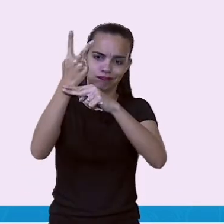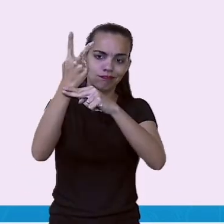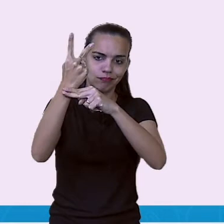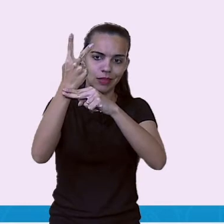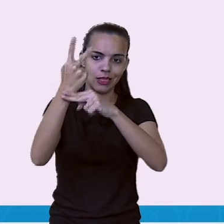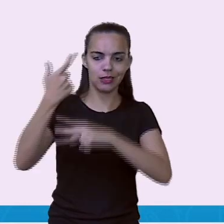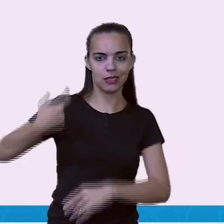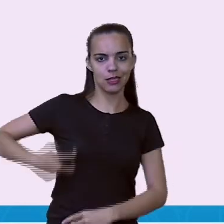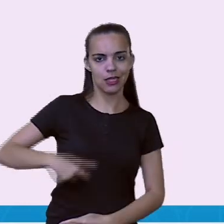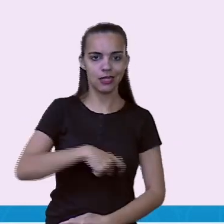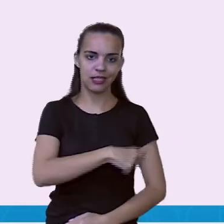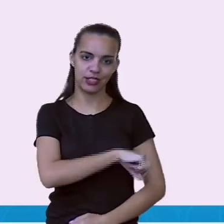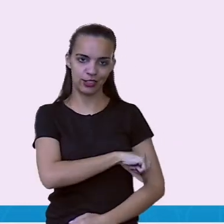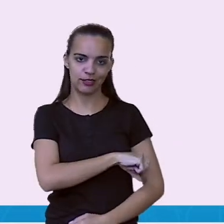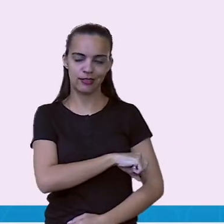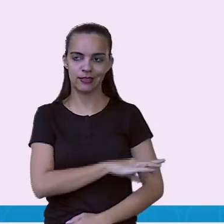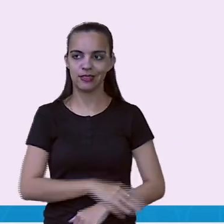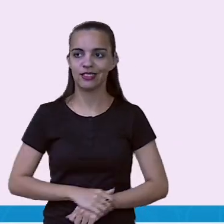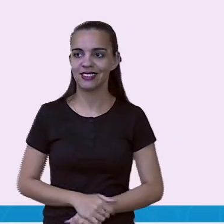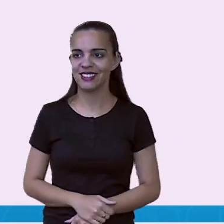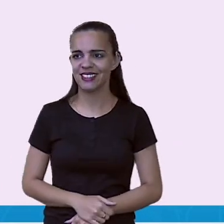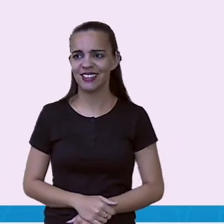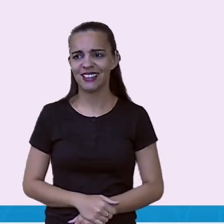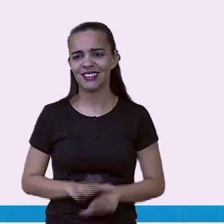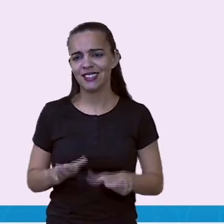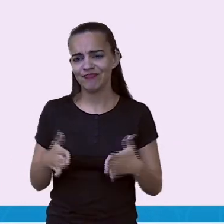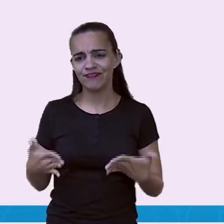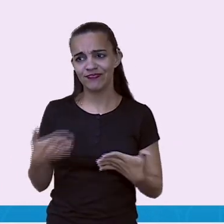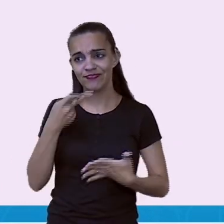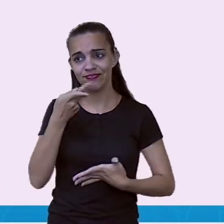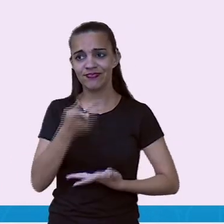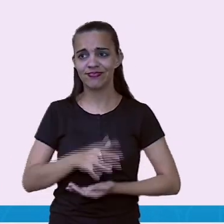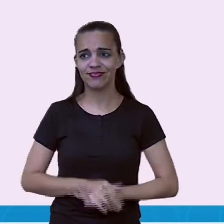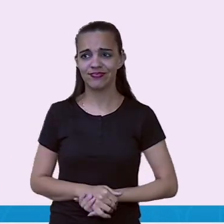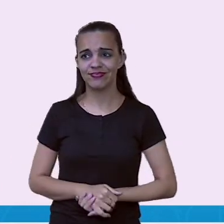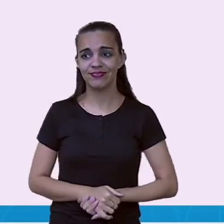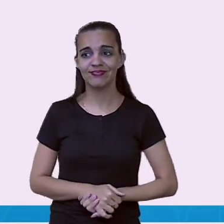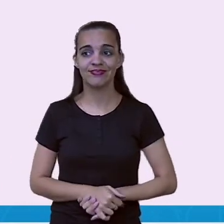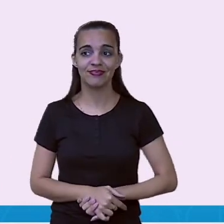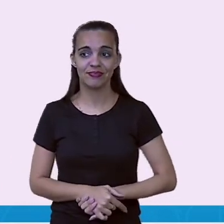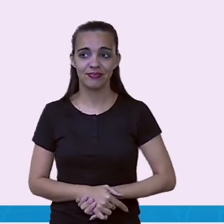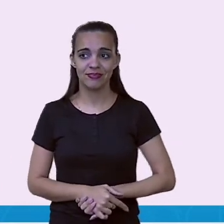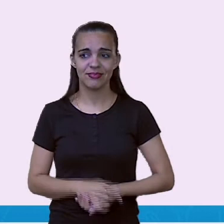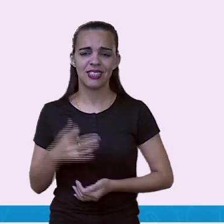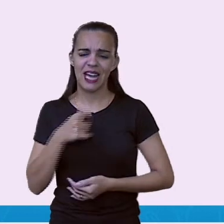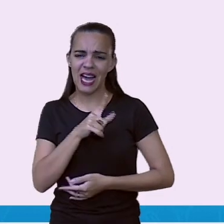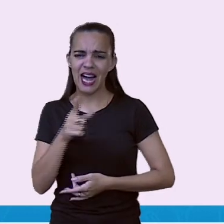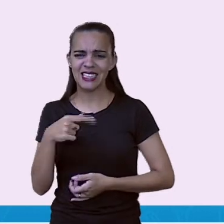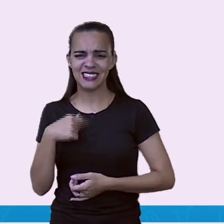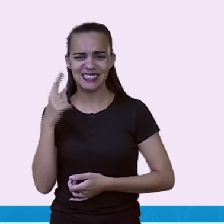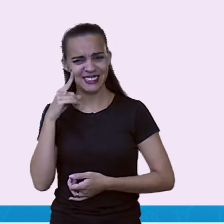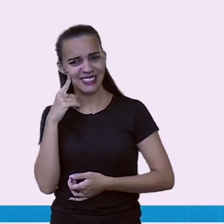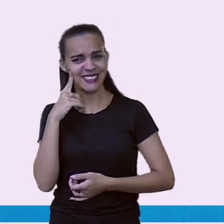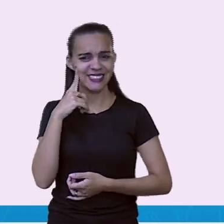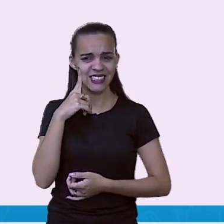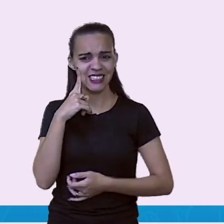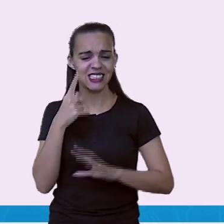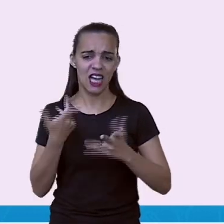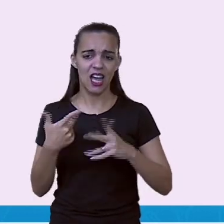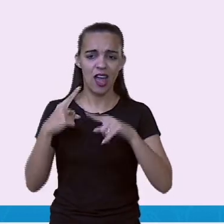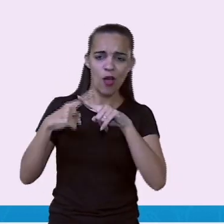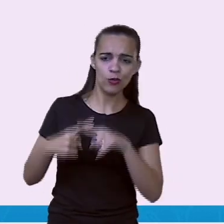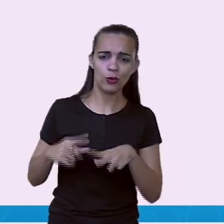seleção argentina. Gente, perder a gente até entende, mas perder para a Argentina é